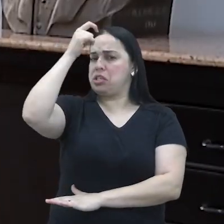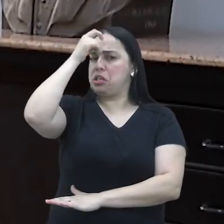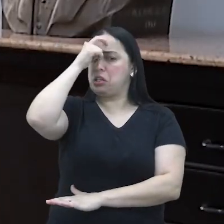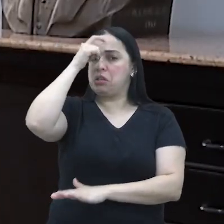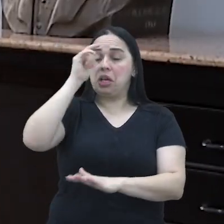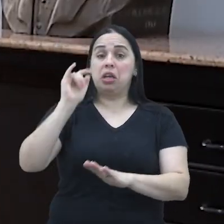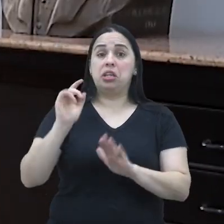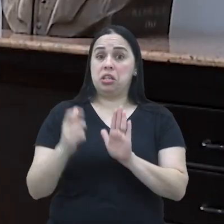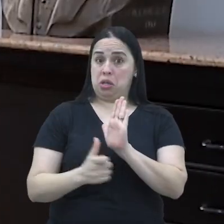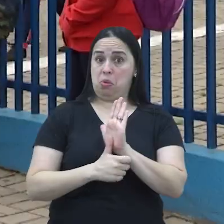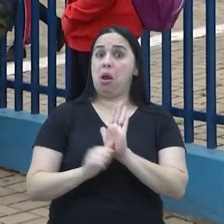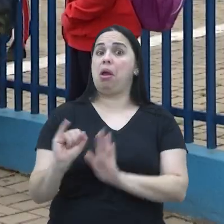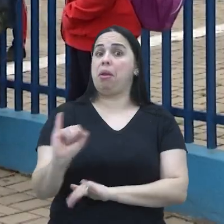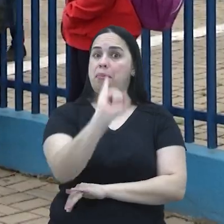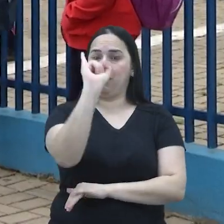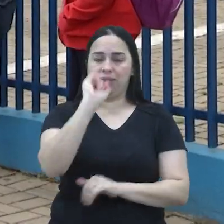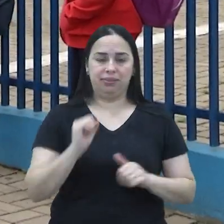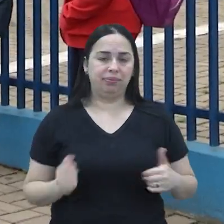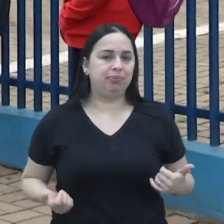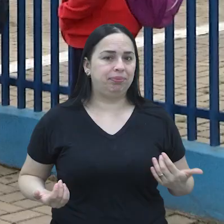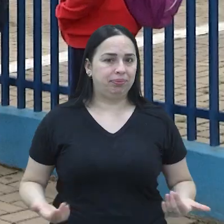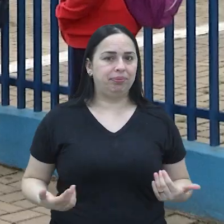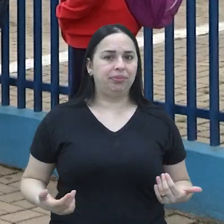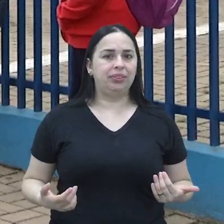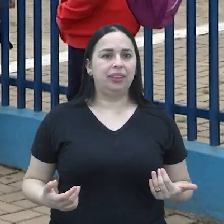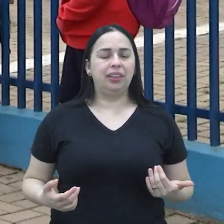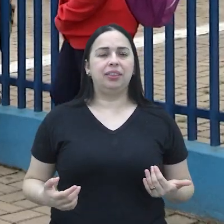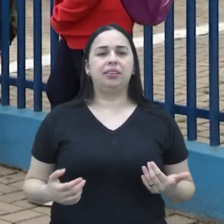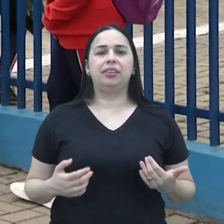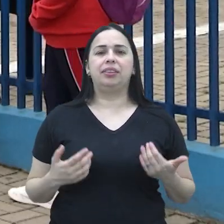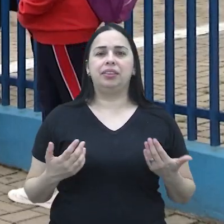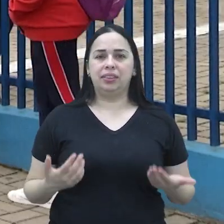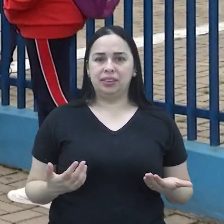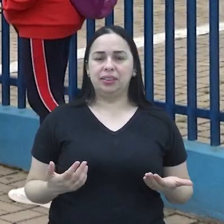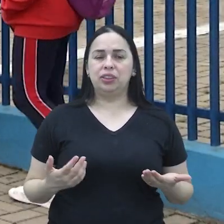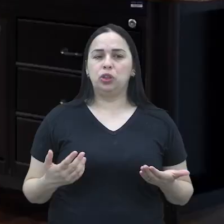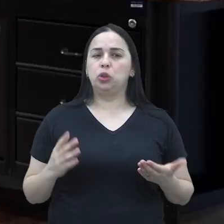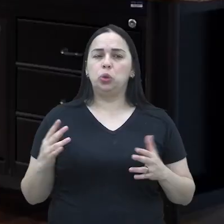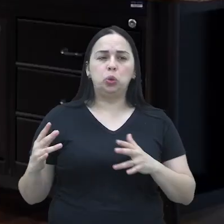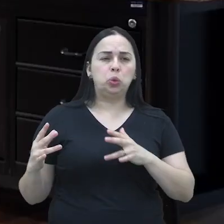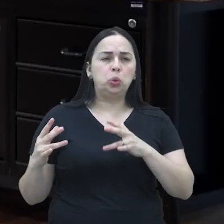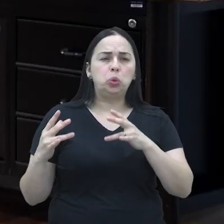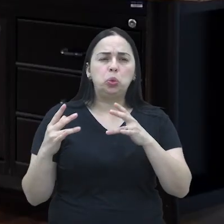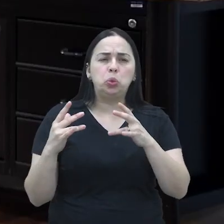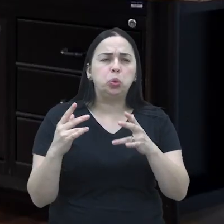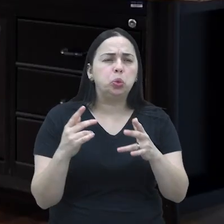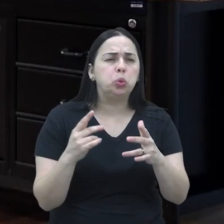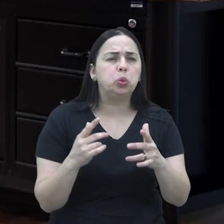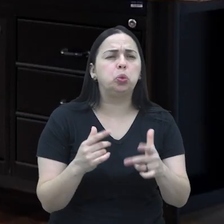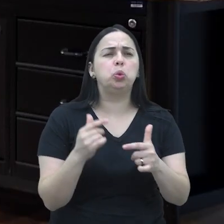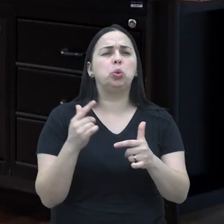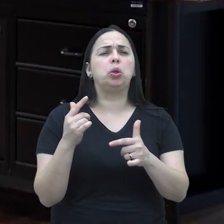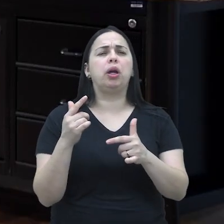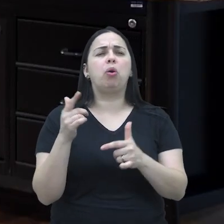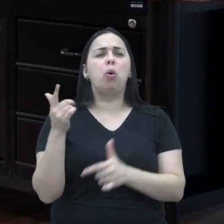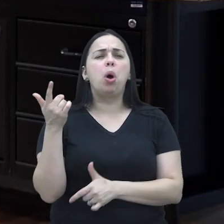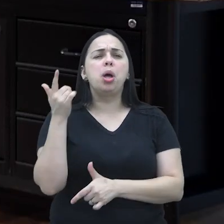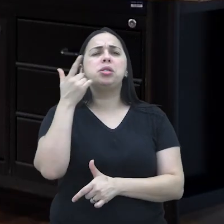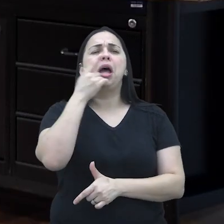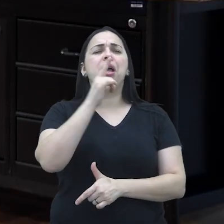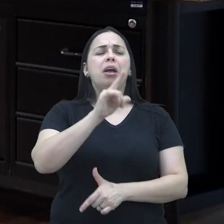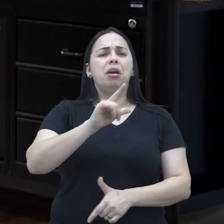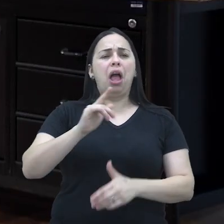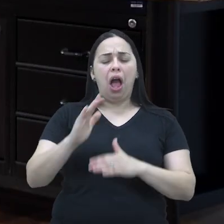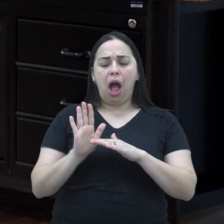conscientizar muitos pais e responsáveis sobre a importância do documento. Todo o processo de acesso,